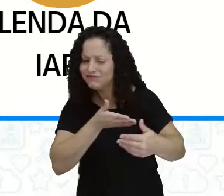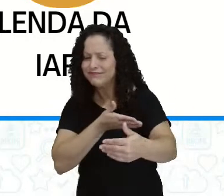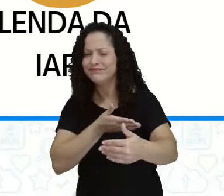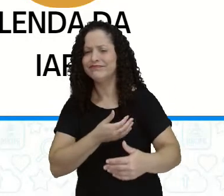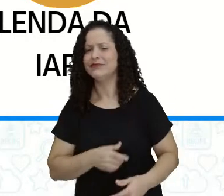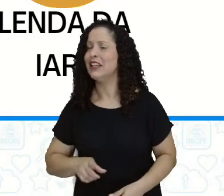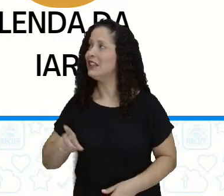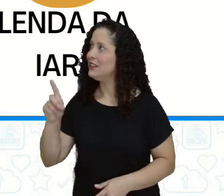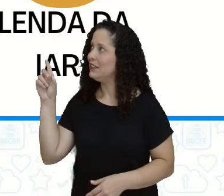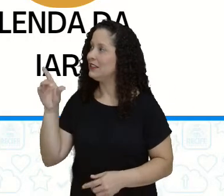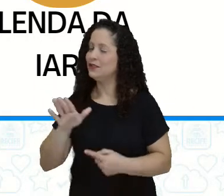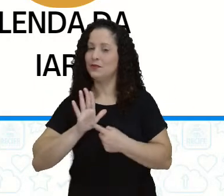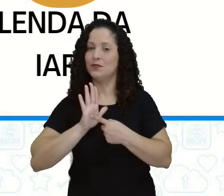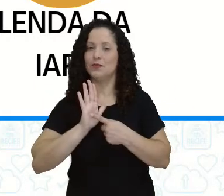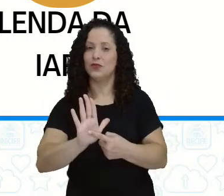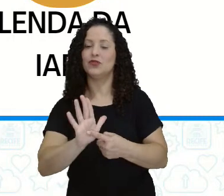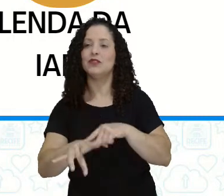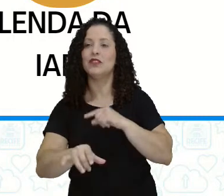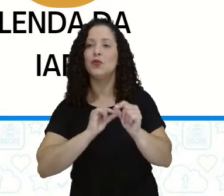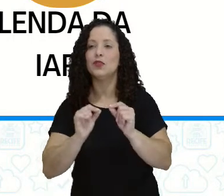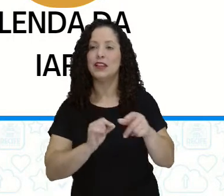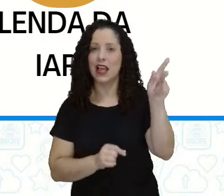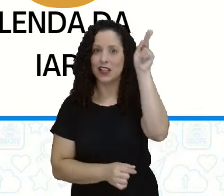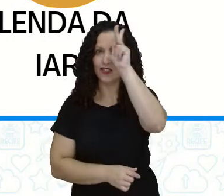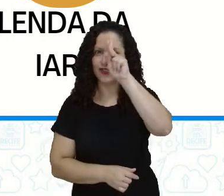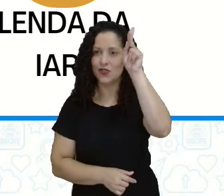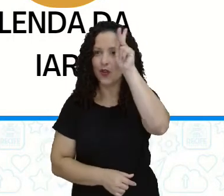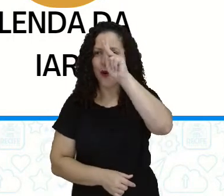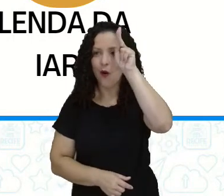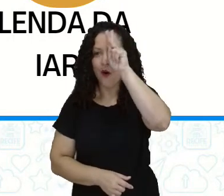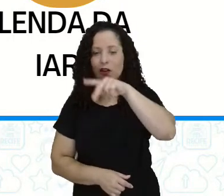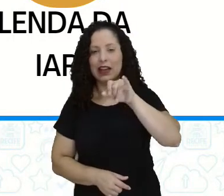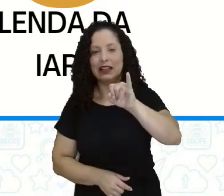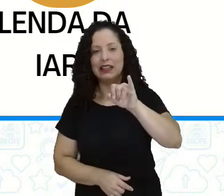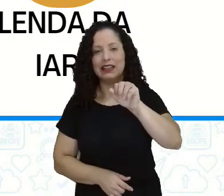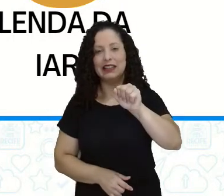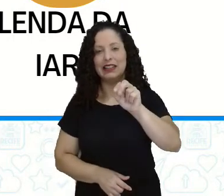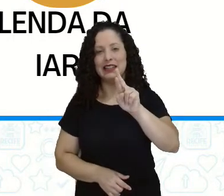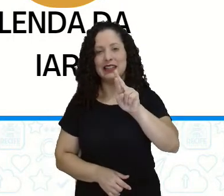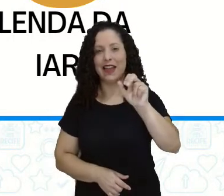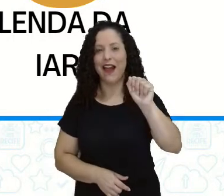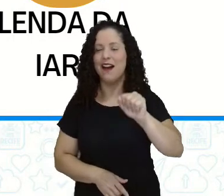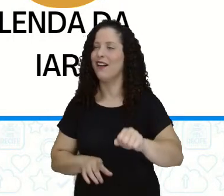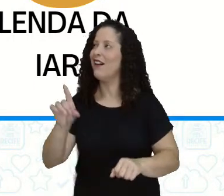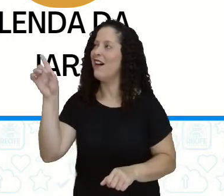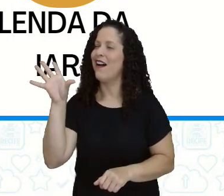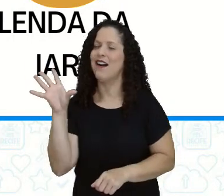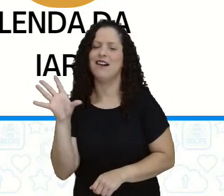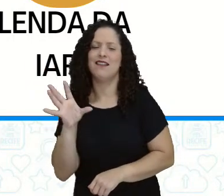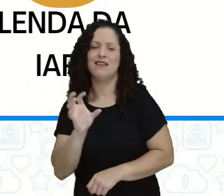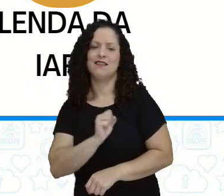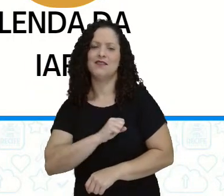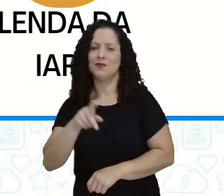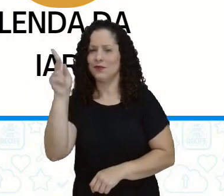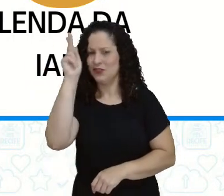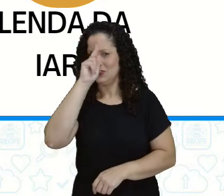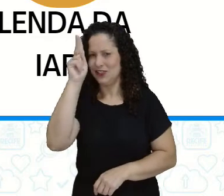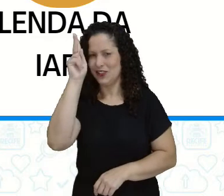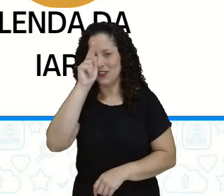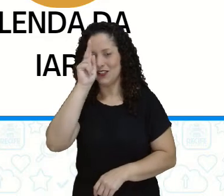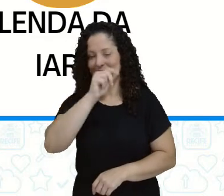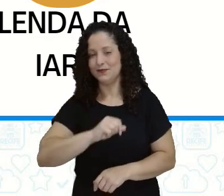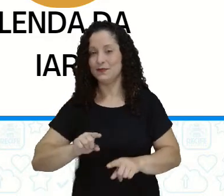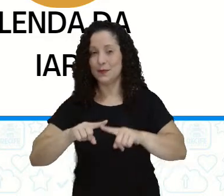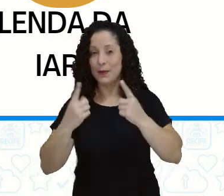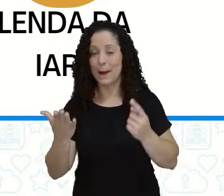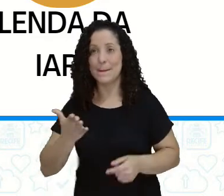ilustrando para vocês a lenda da Iara. Vocês conhecem a lenda da Iara? É uma das minhas favoritas. Mas a minha lenda